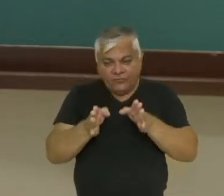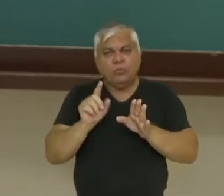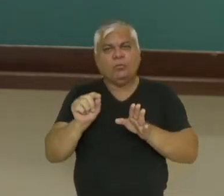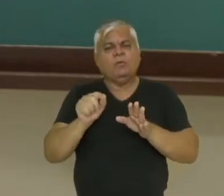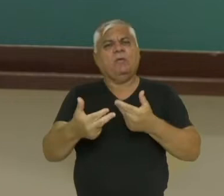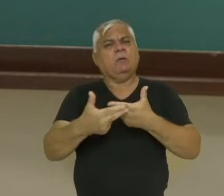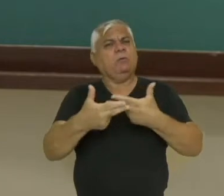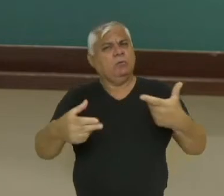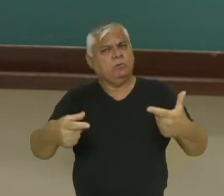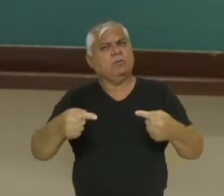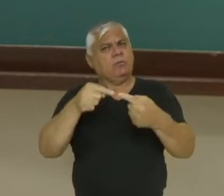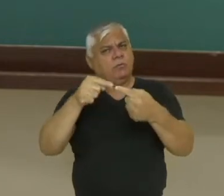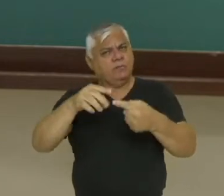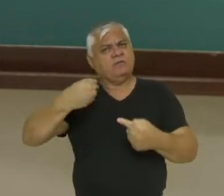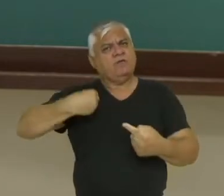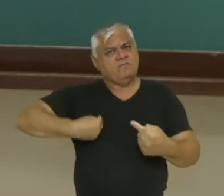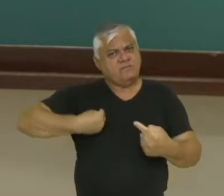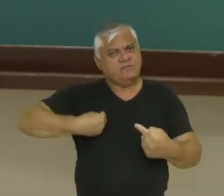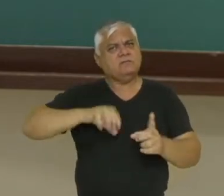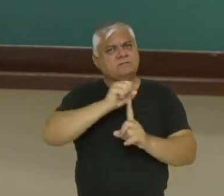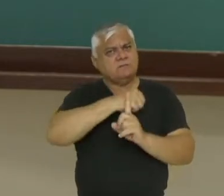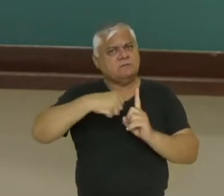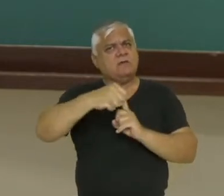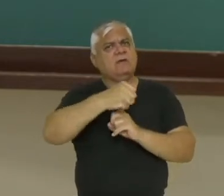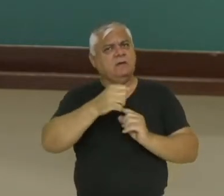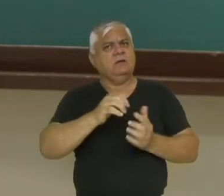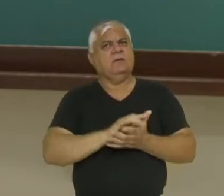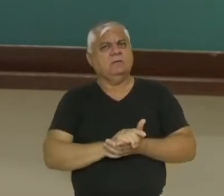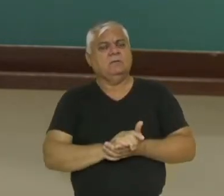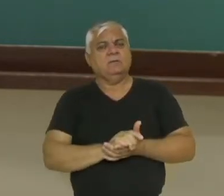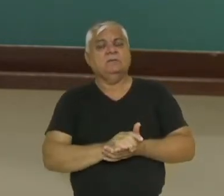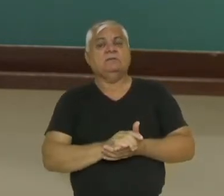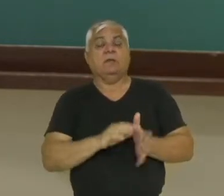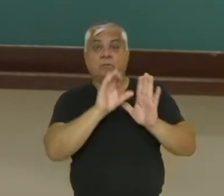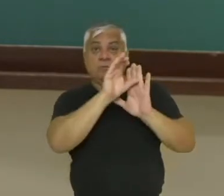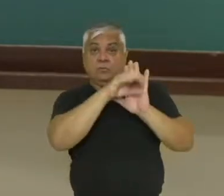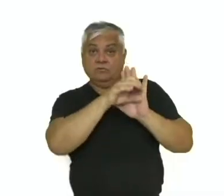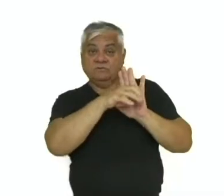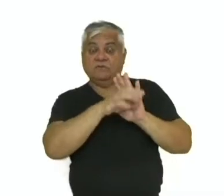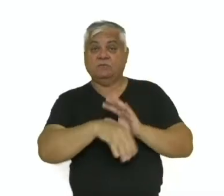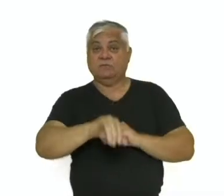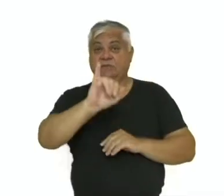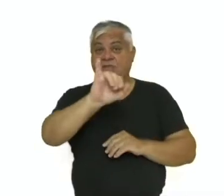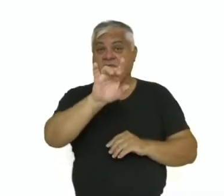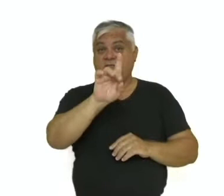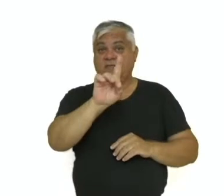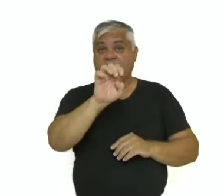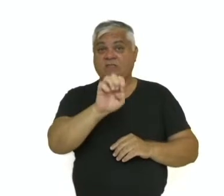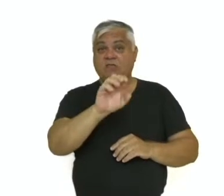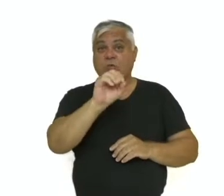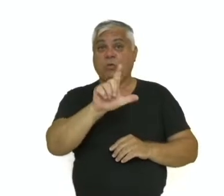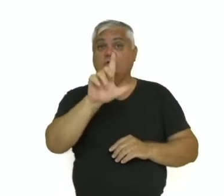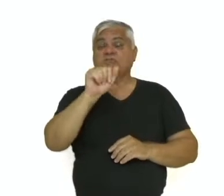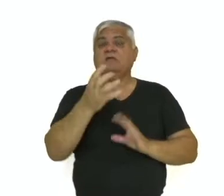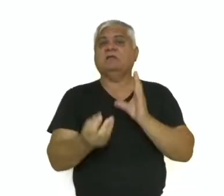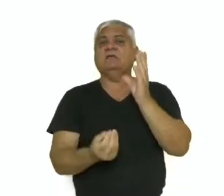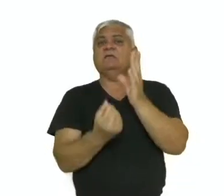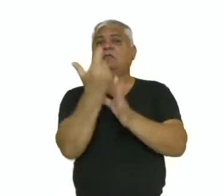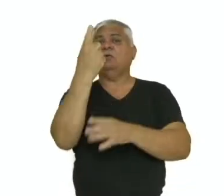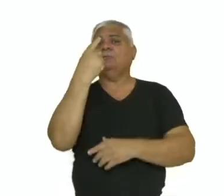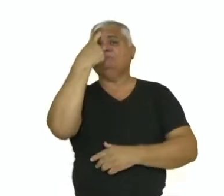permeiam o nosso dia a dia, a nossa vida em sociedade. E um desses conceitos é o de ideologia, que foi concebido,